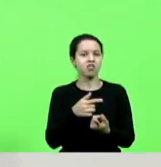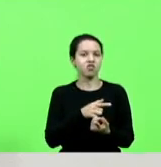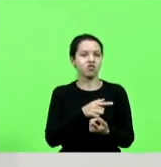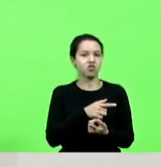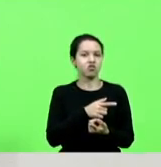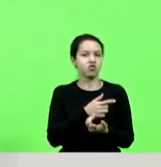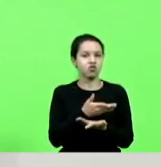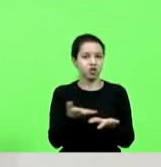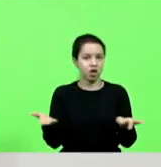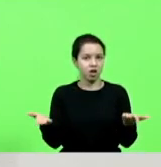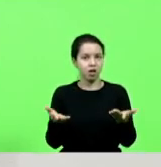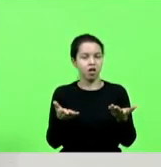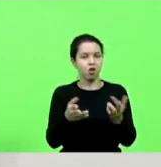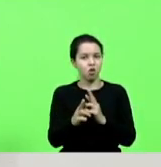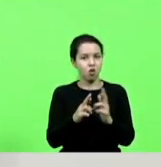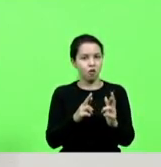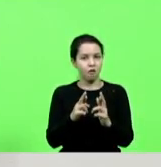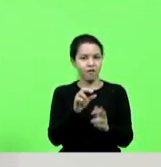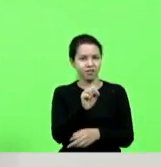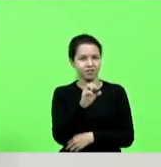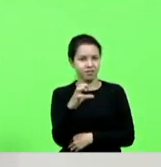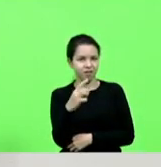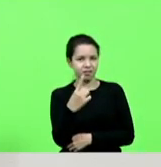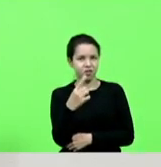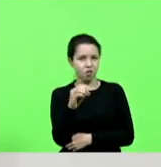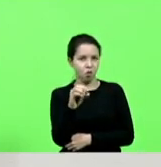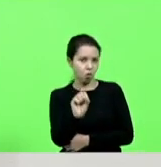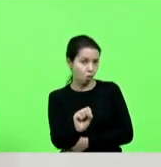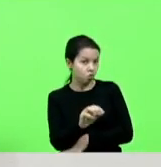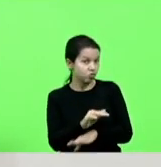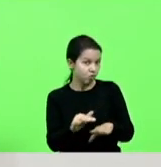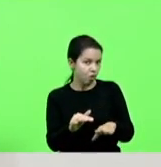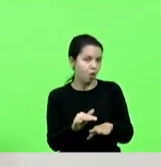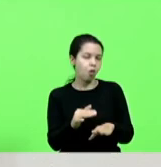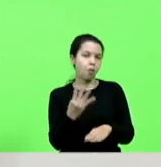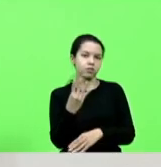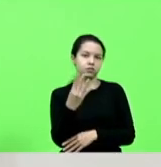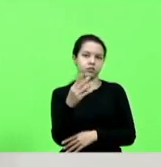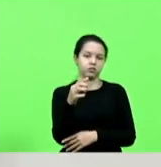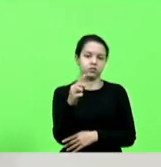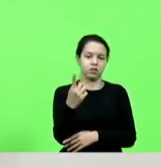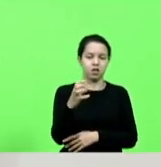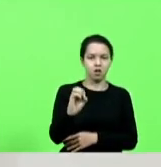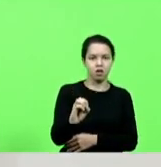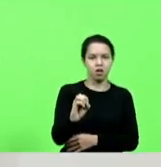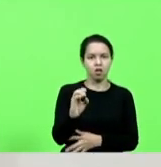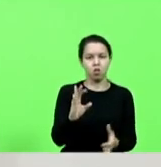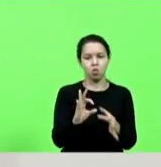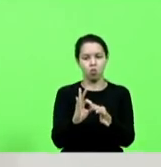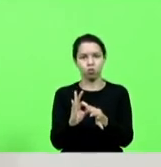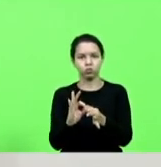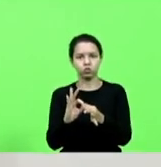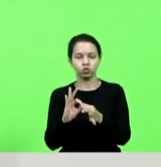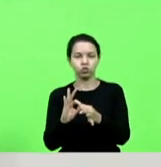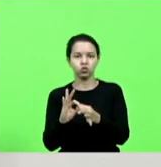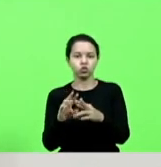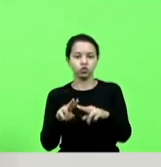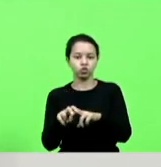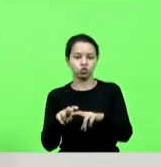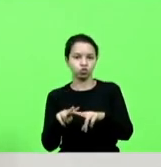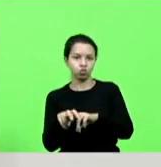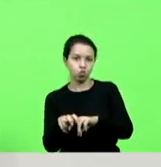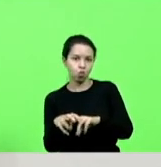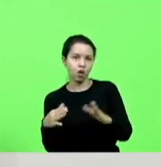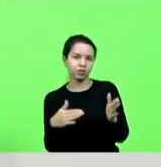só da 108 da 410 que liga Tijucas a São João Batista